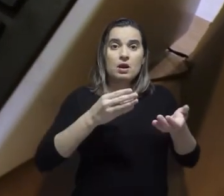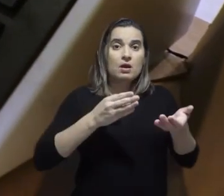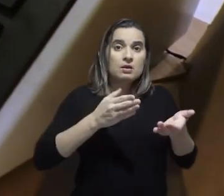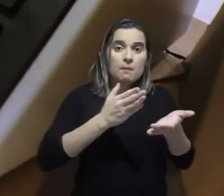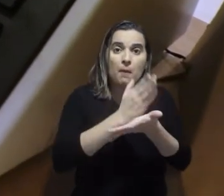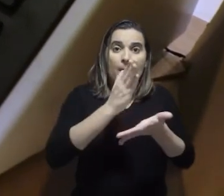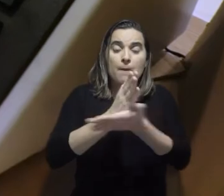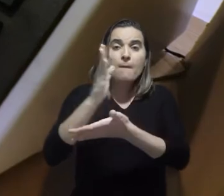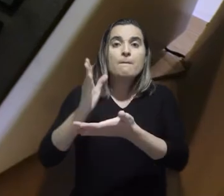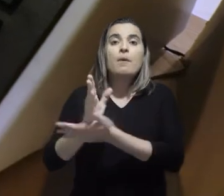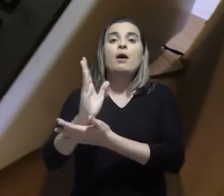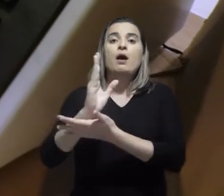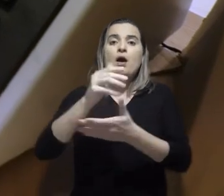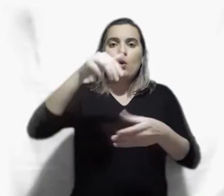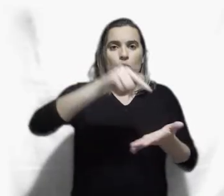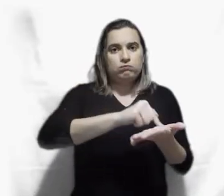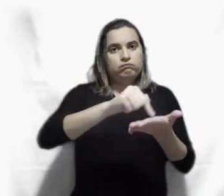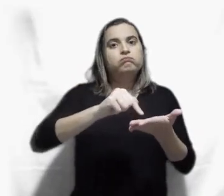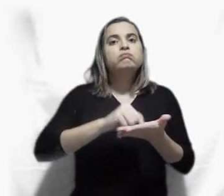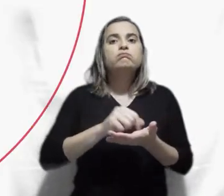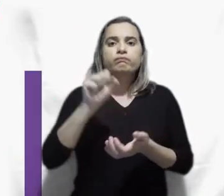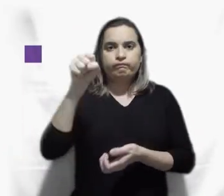do processo eleitoral brasileiro.